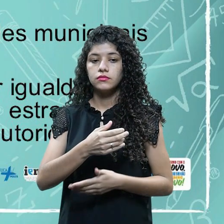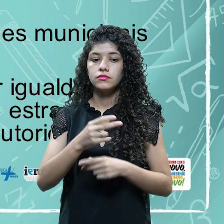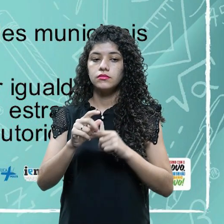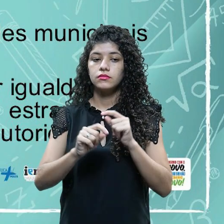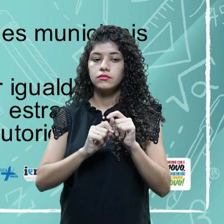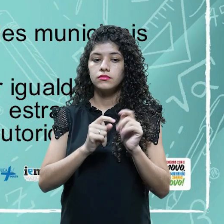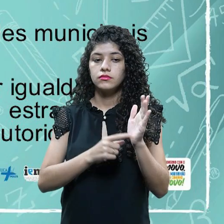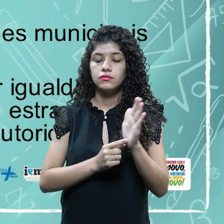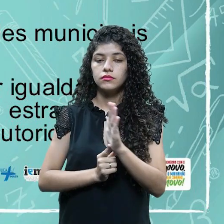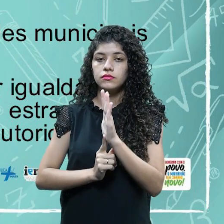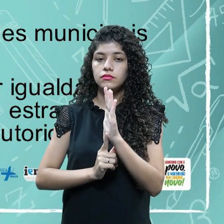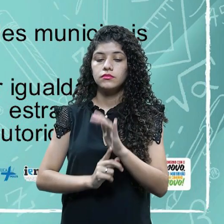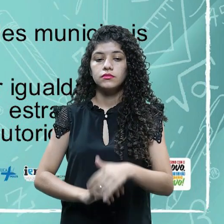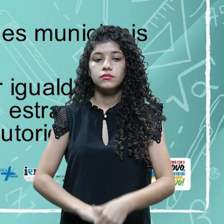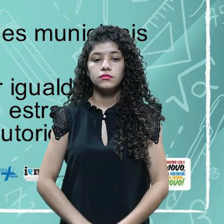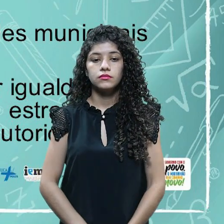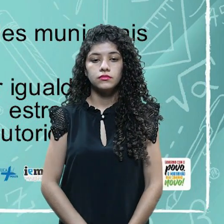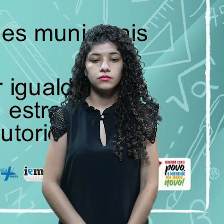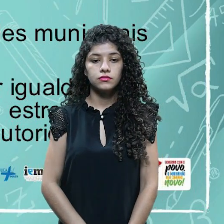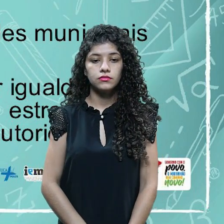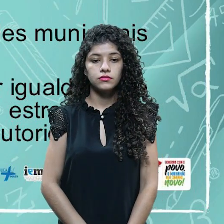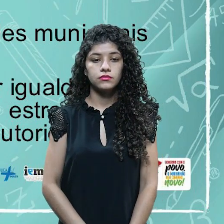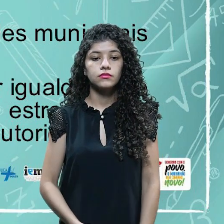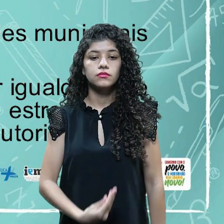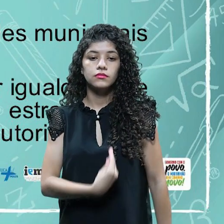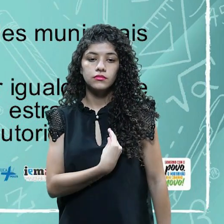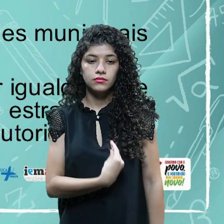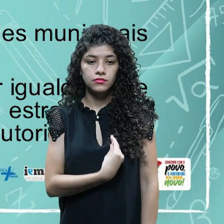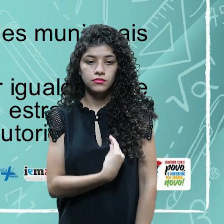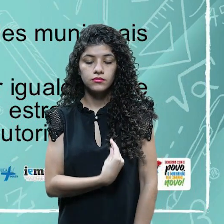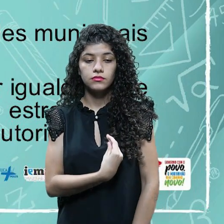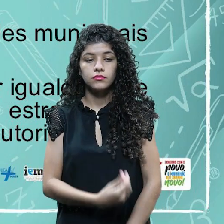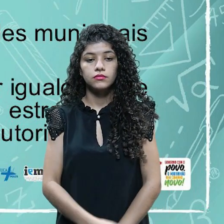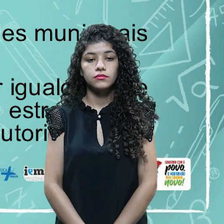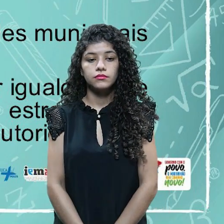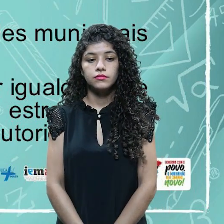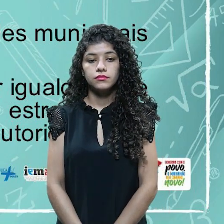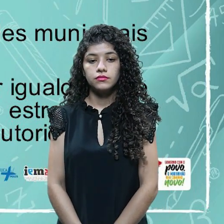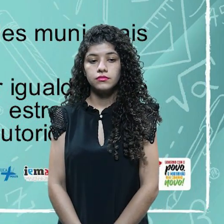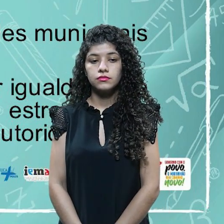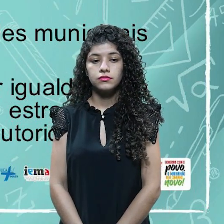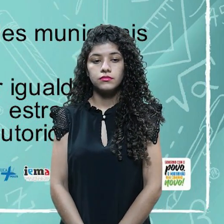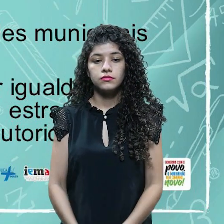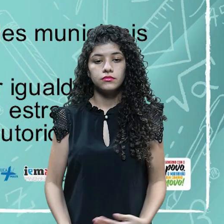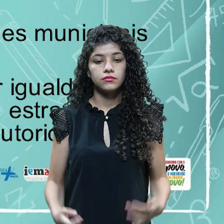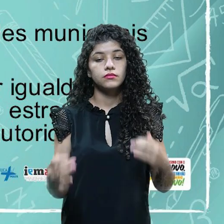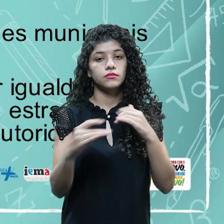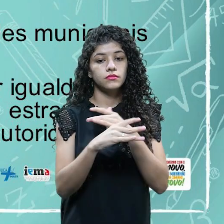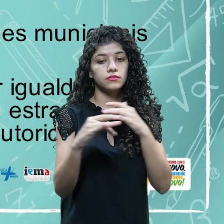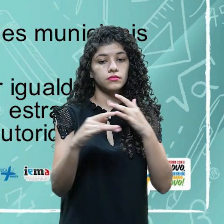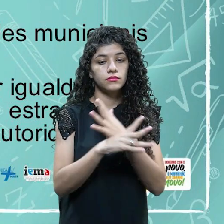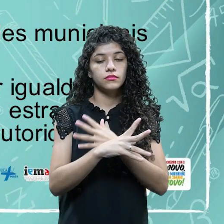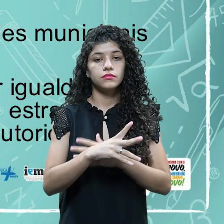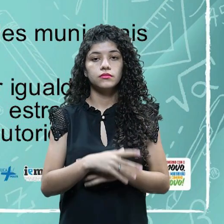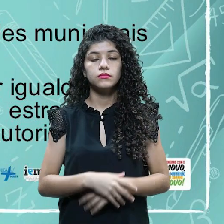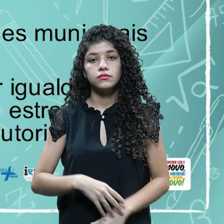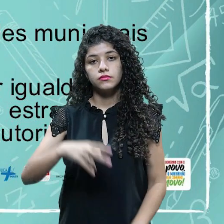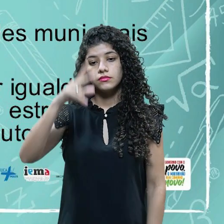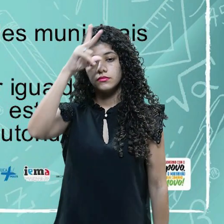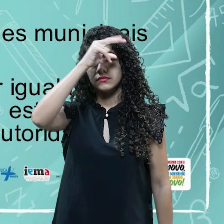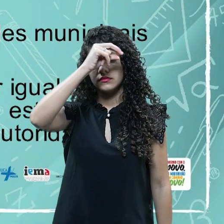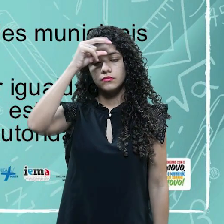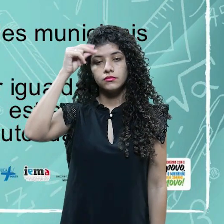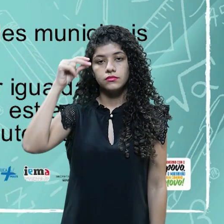comparecer. Então, é a precedência de saber disso. Nos municípios, o prefeito, as solenidades